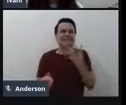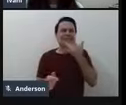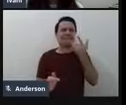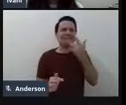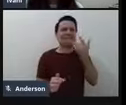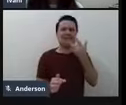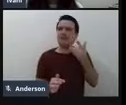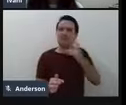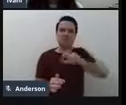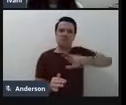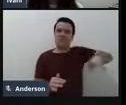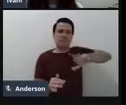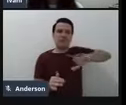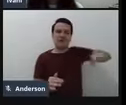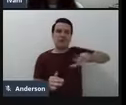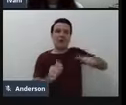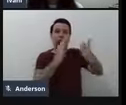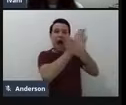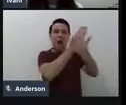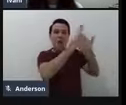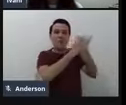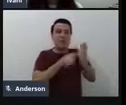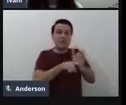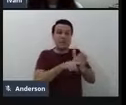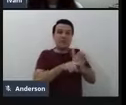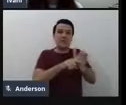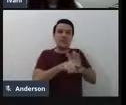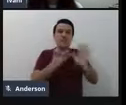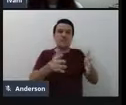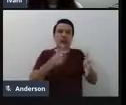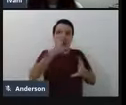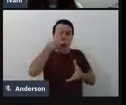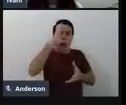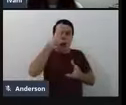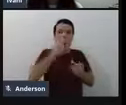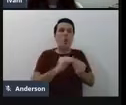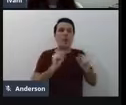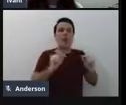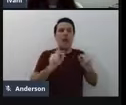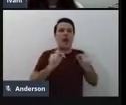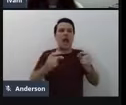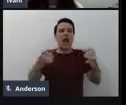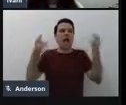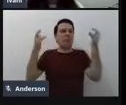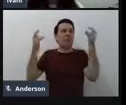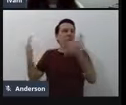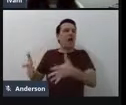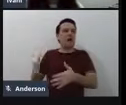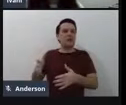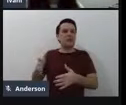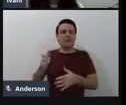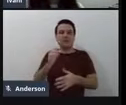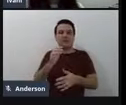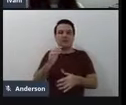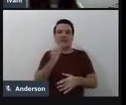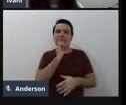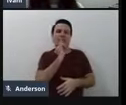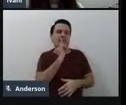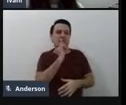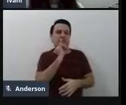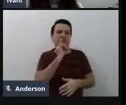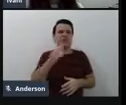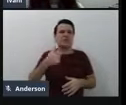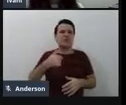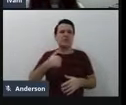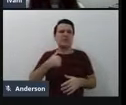pesquisas que falam acerca do abandono do recurso de tecnologia assistiva quando ele vem prescrito, né, ah, eu lá